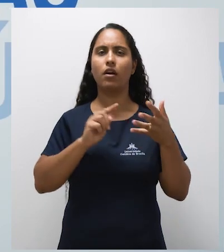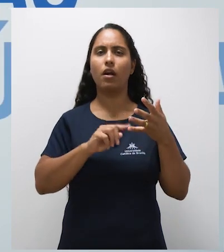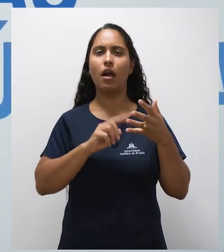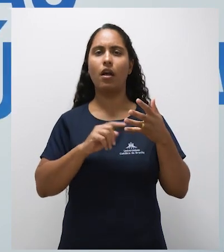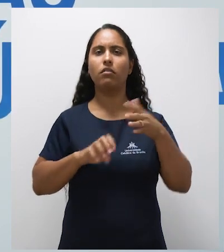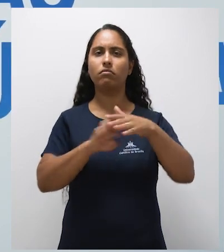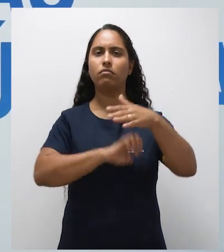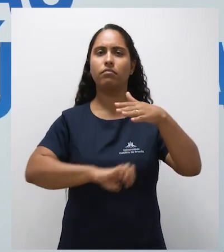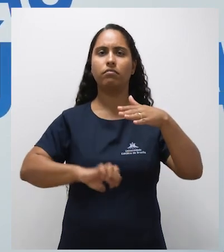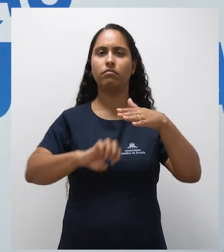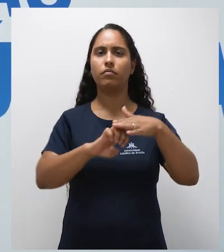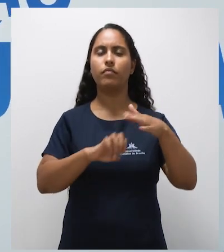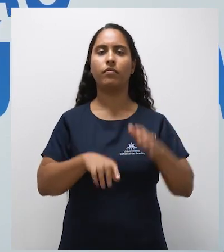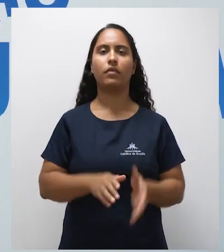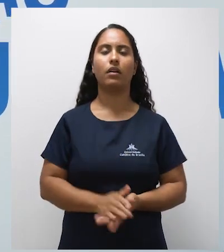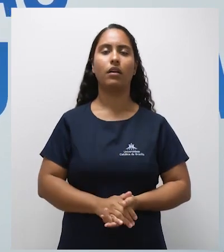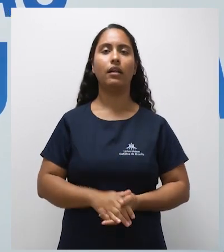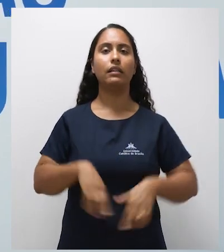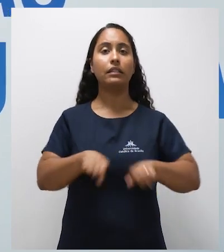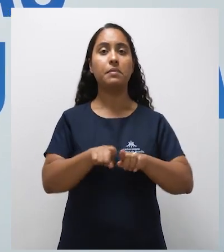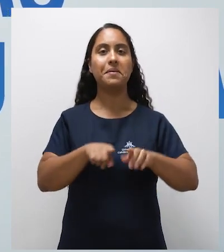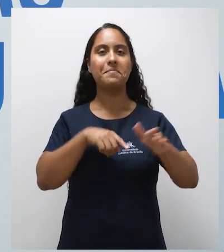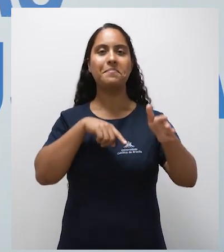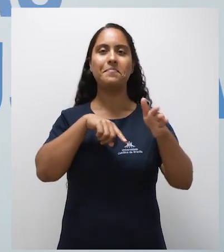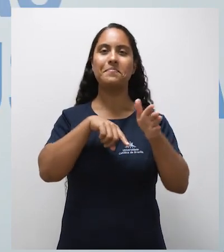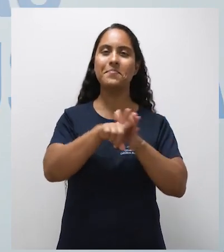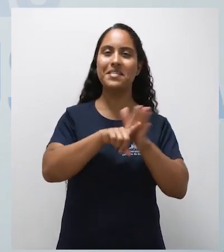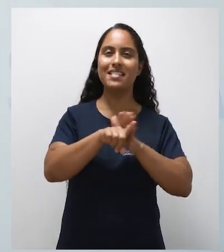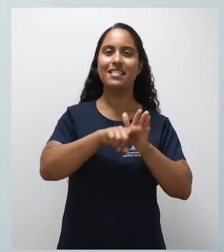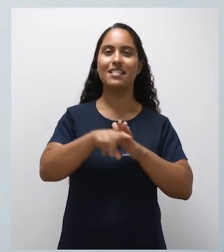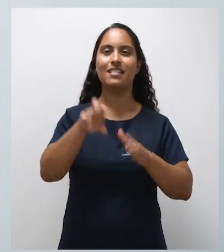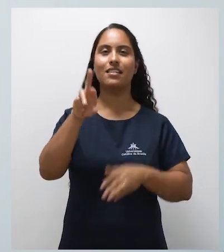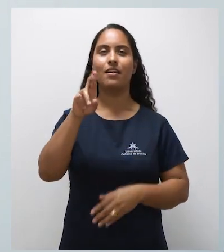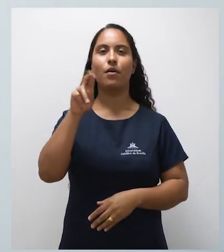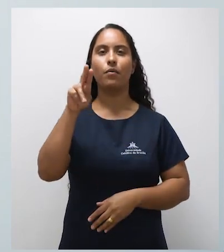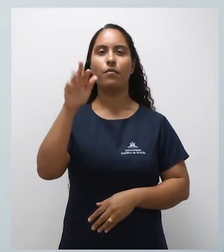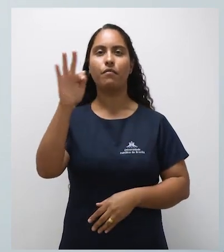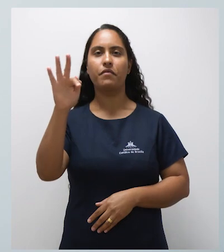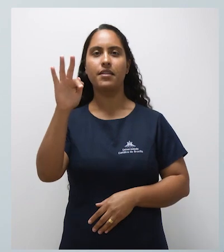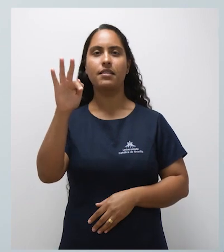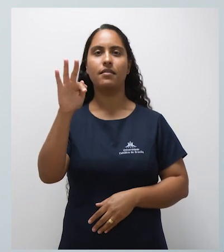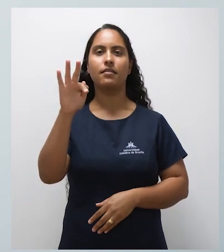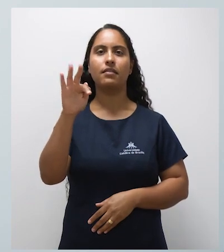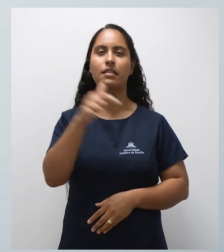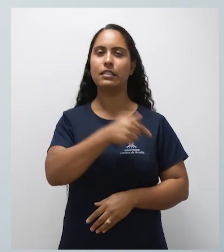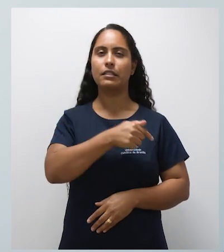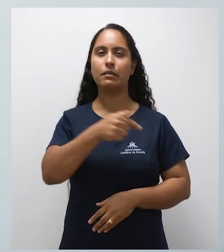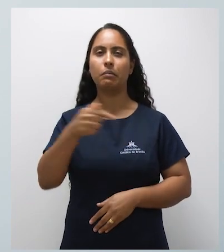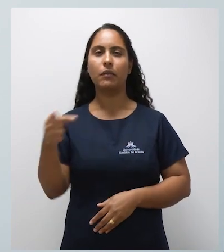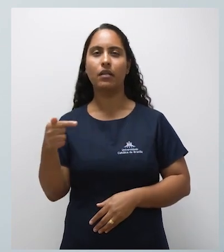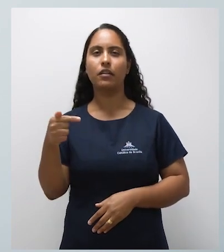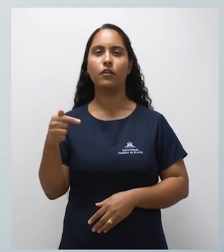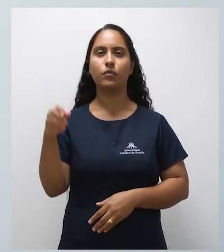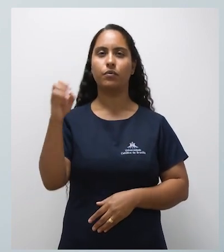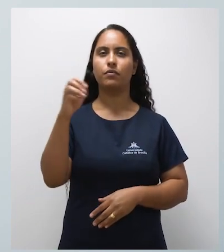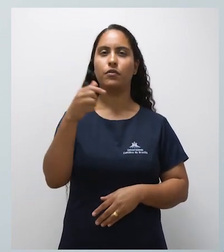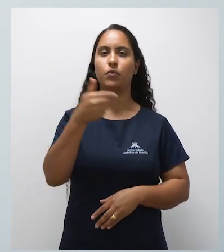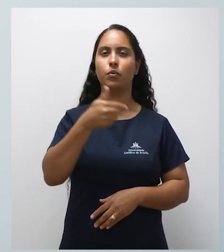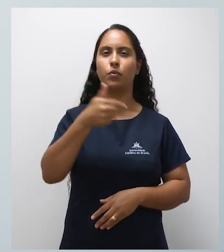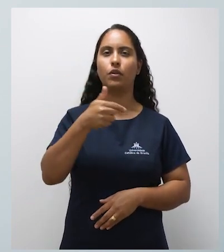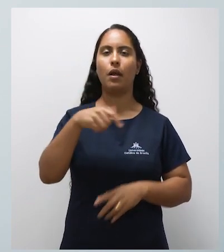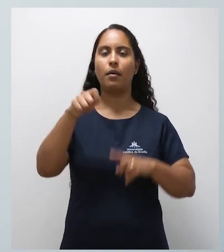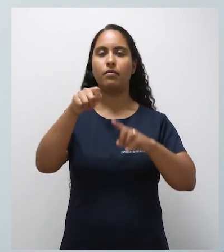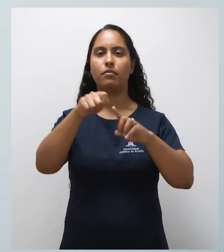e a relação com a indústria. O ranking universitário Folha, o RUF, publicado na semana